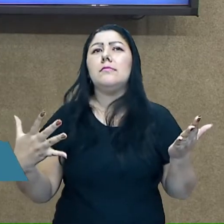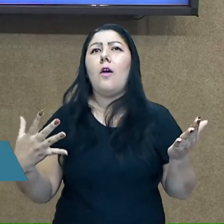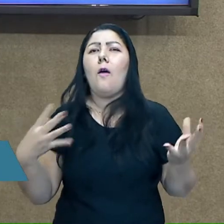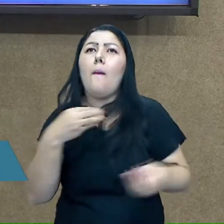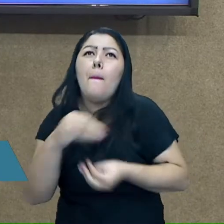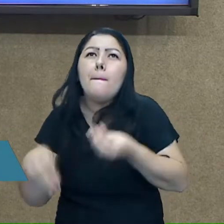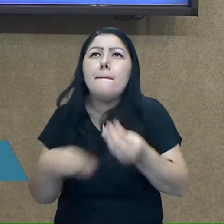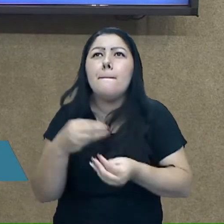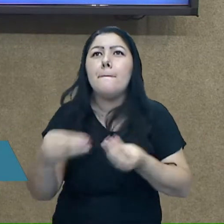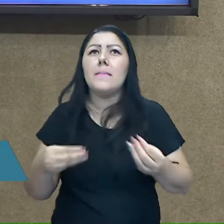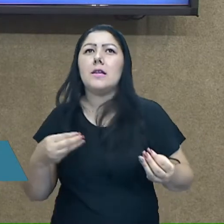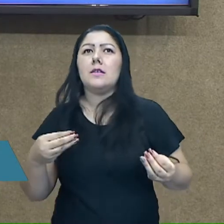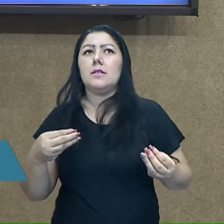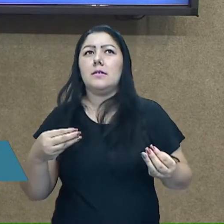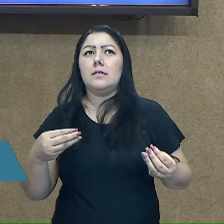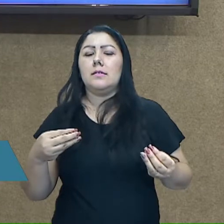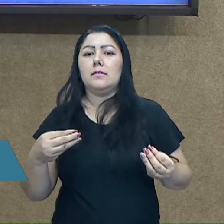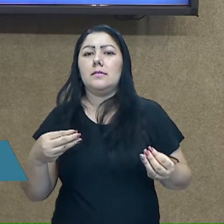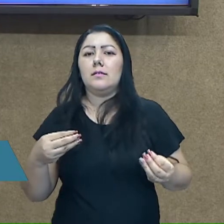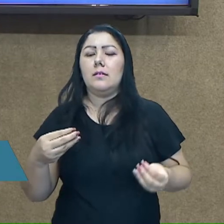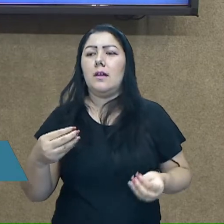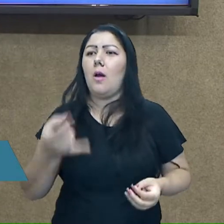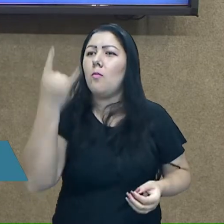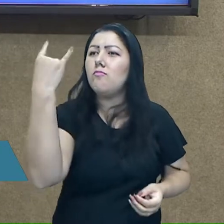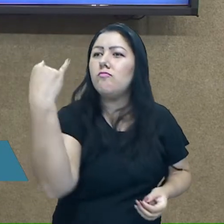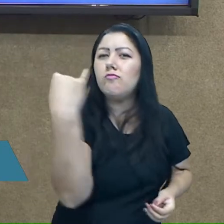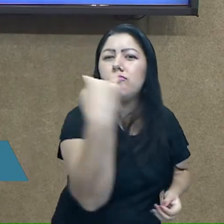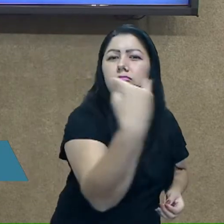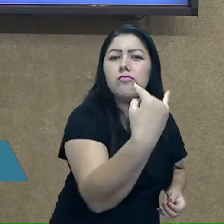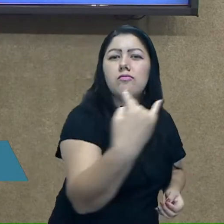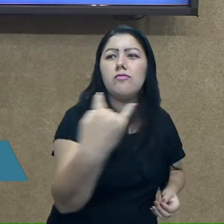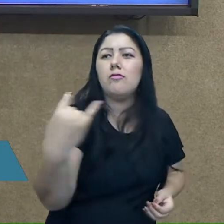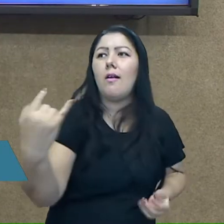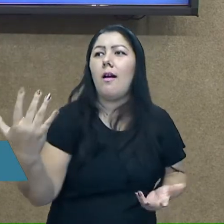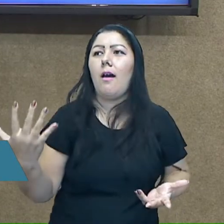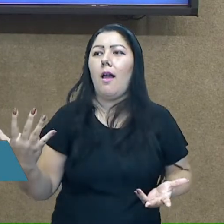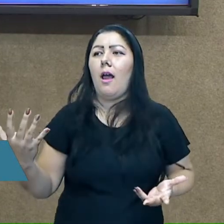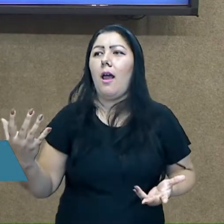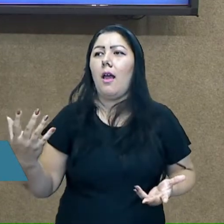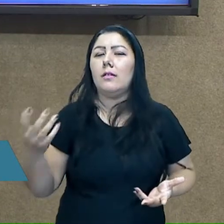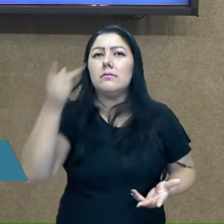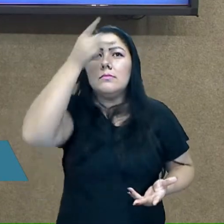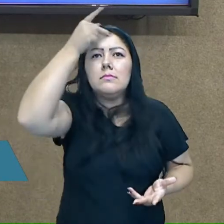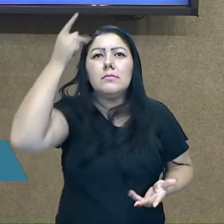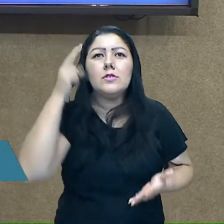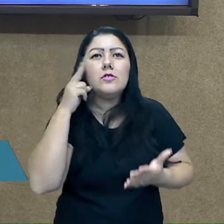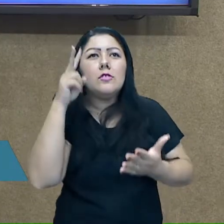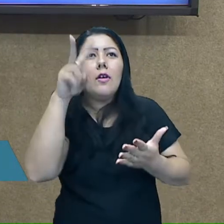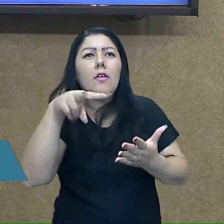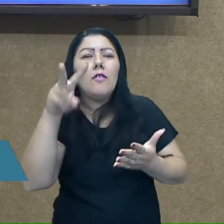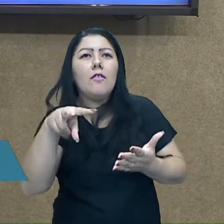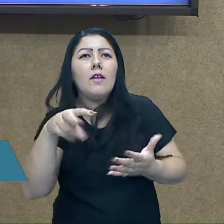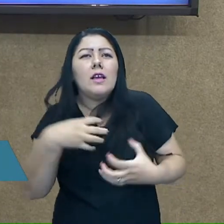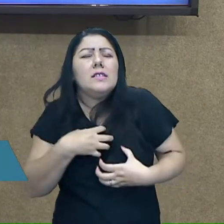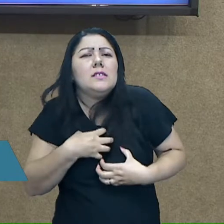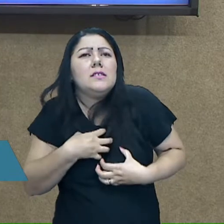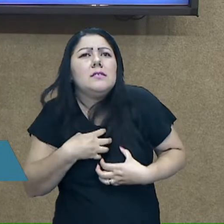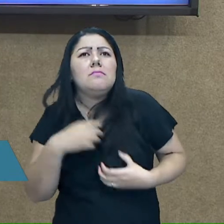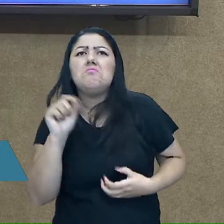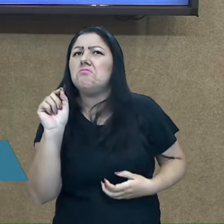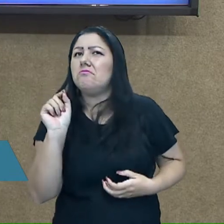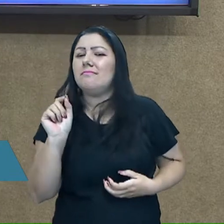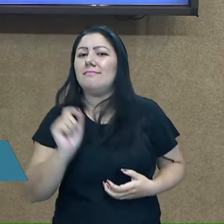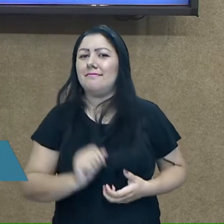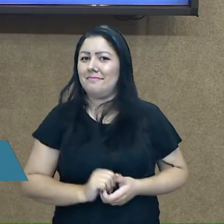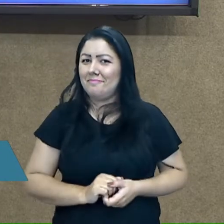O que é que a pessoa, ao olhar essas cores, o que é ele vai sentir? Cada cor tem o seu